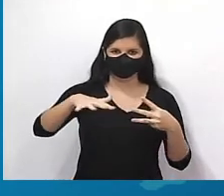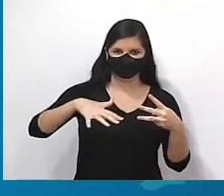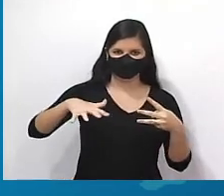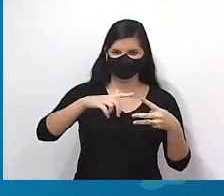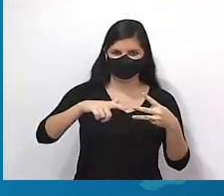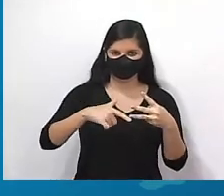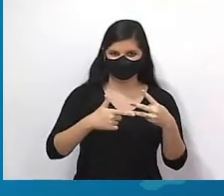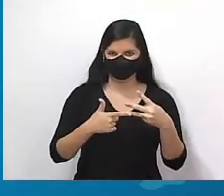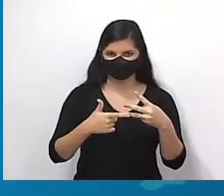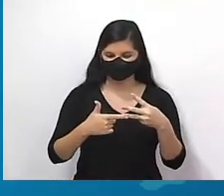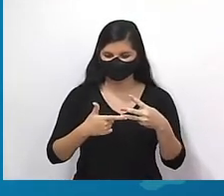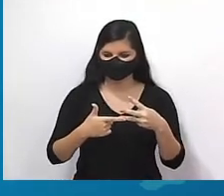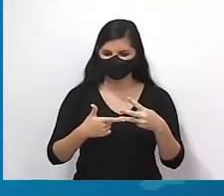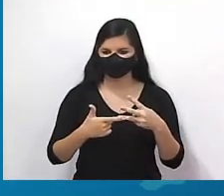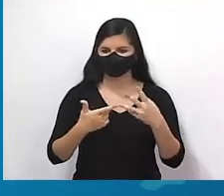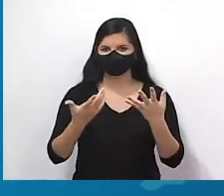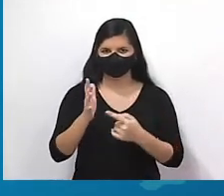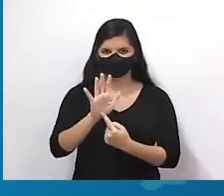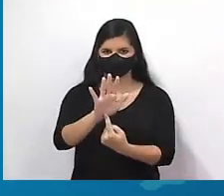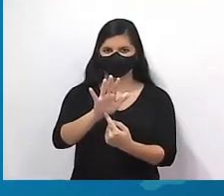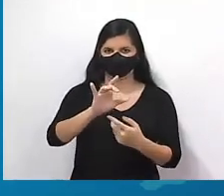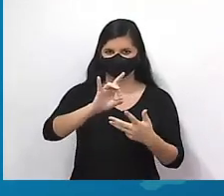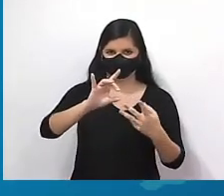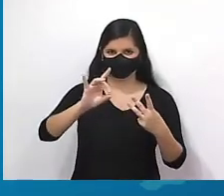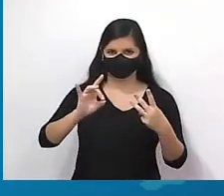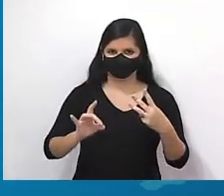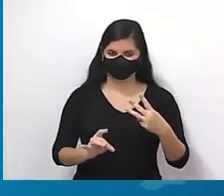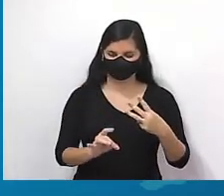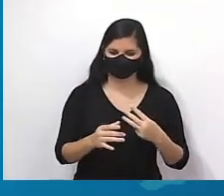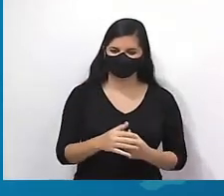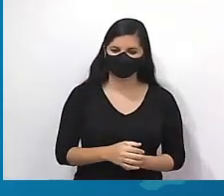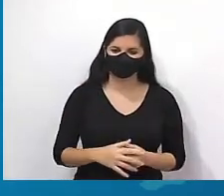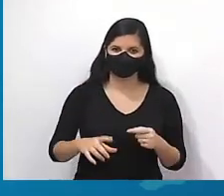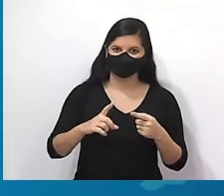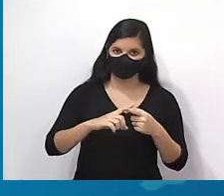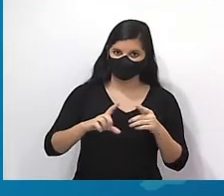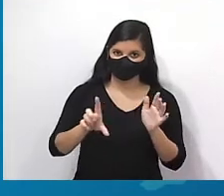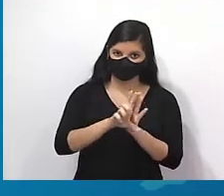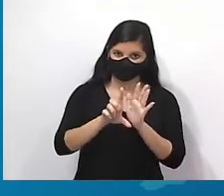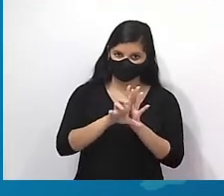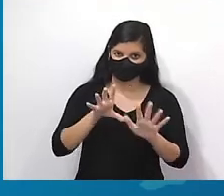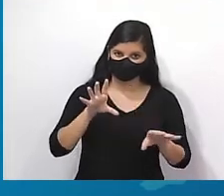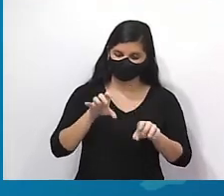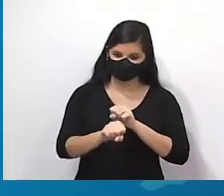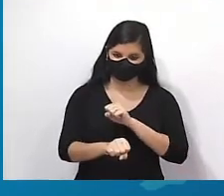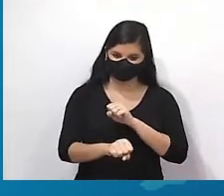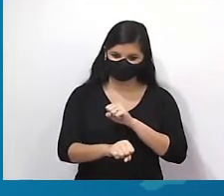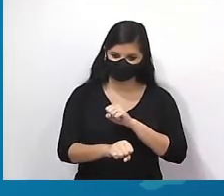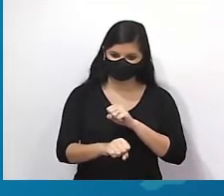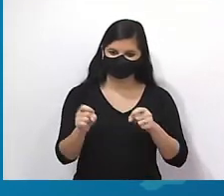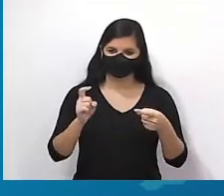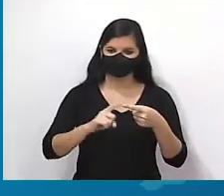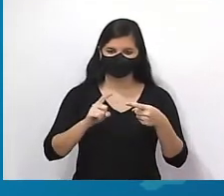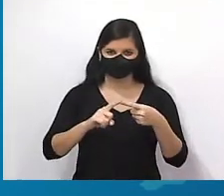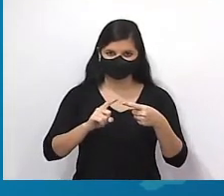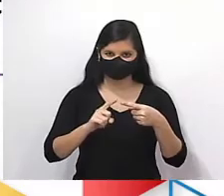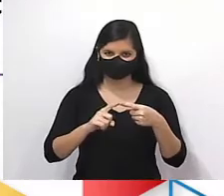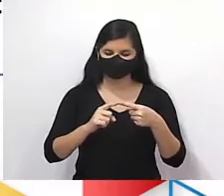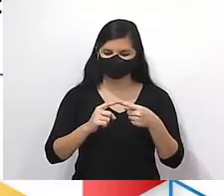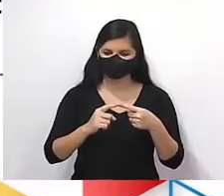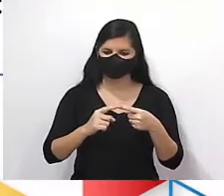classes, né? E eu vou te mostrar cada uma delas, segue comigo, lei de formação, presta bem atenção. Eu posso ter nela